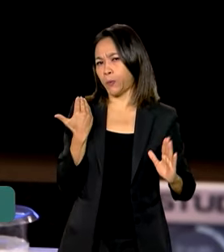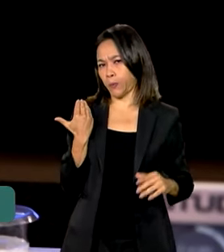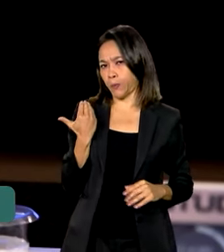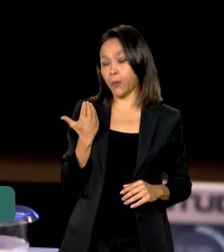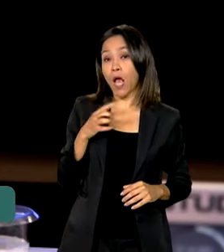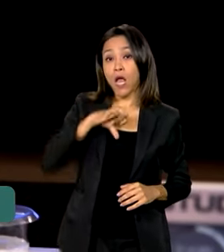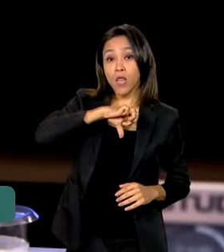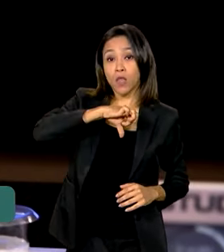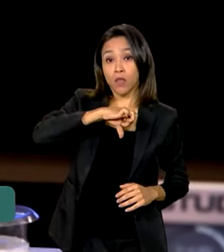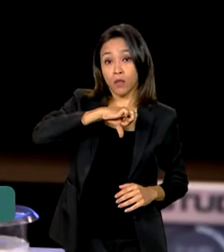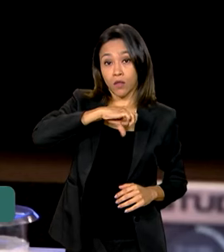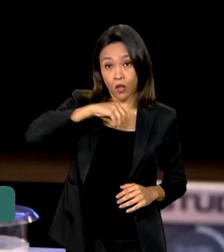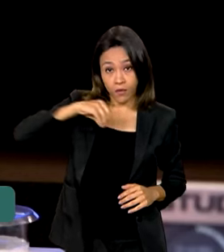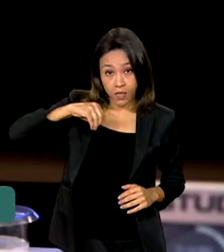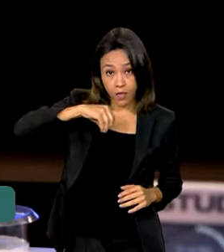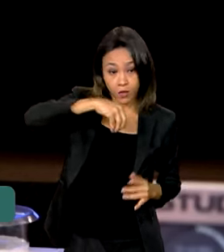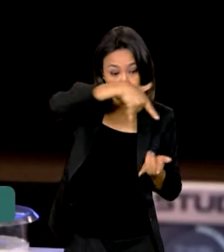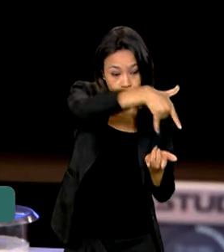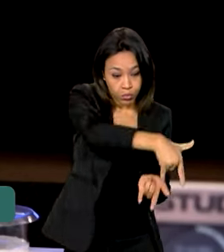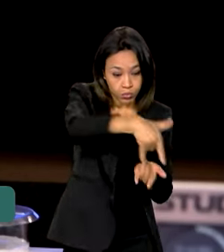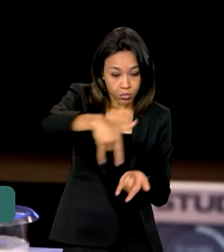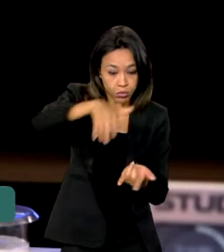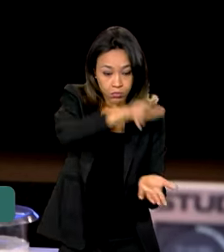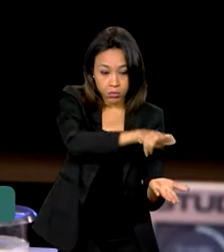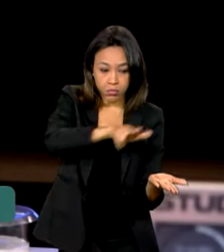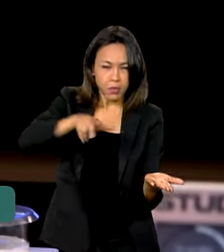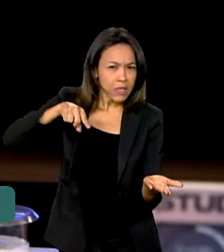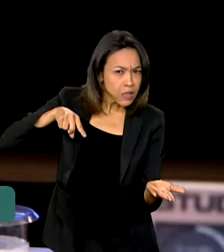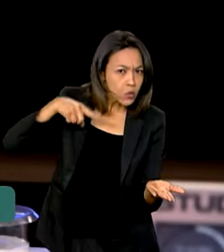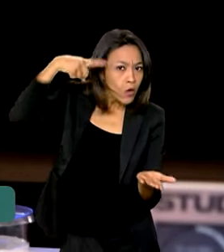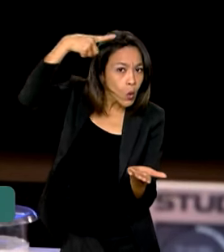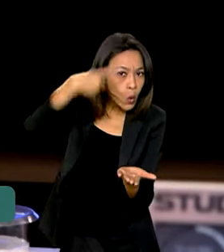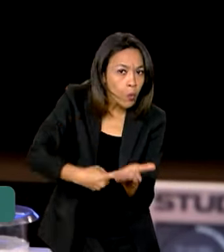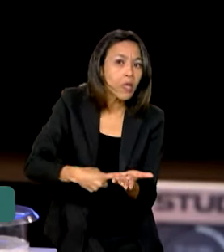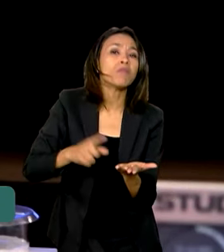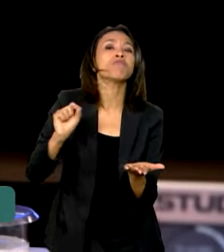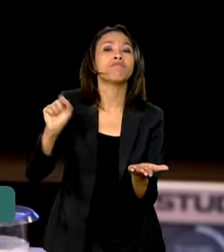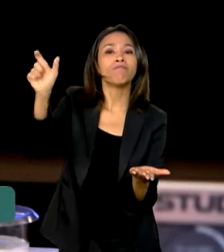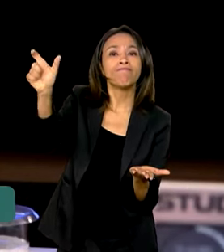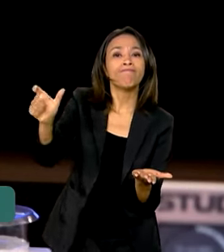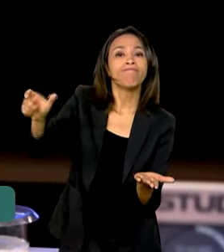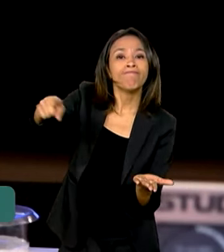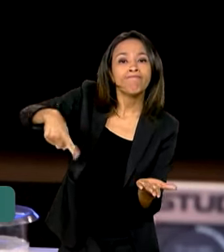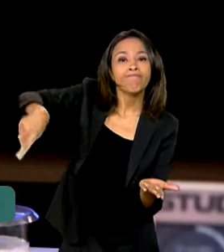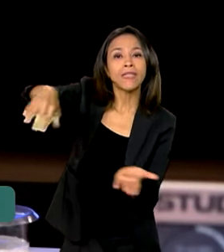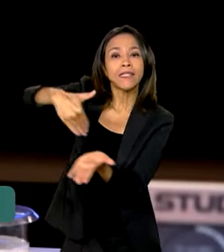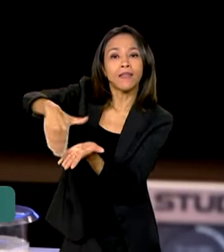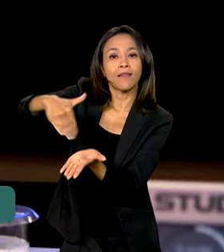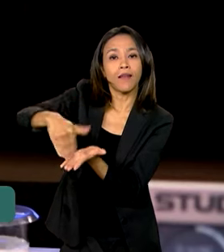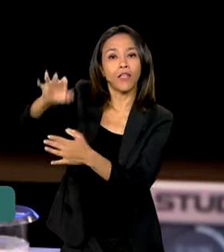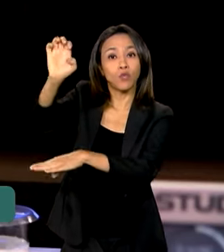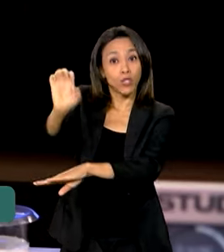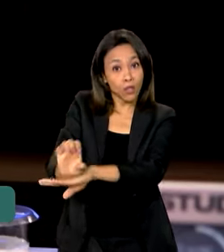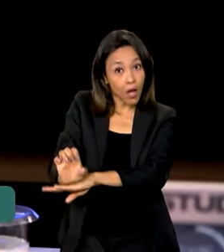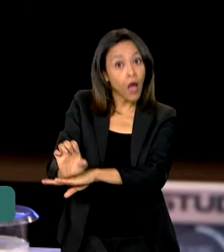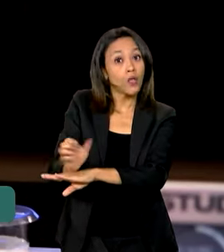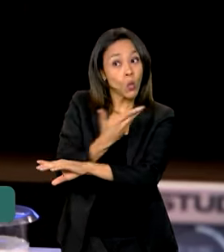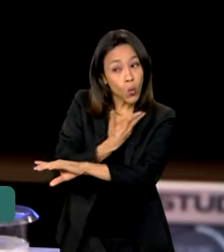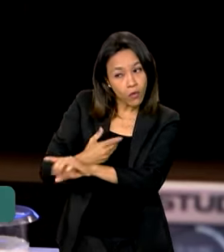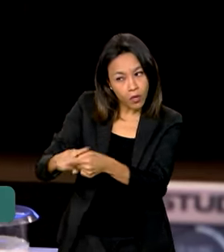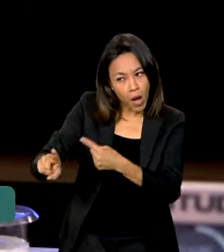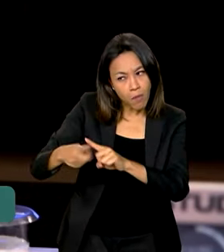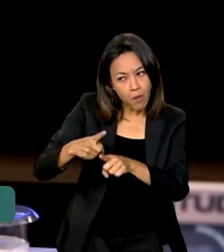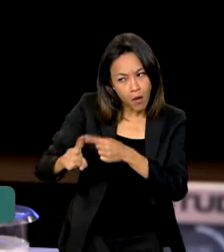leitos, e isso tudo combinado com a Secretaria de Estado de Saúde, portanto, com o governo do Estado,